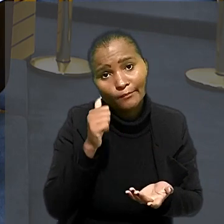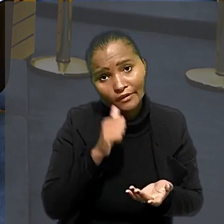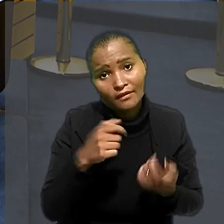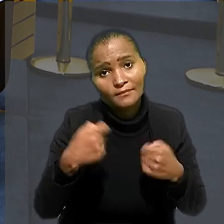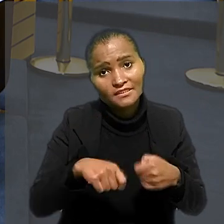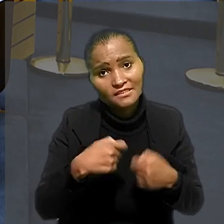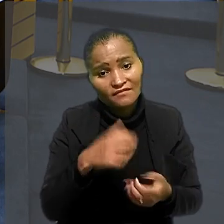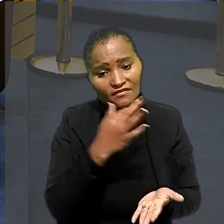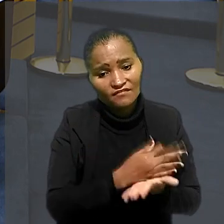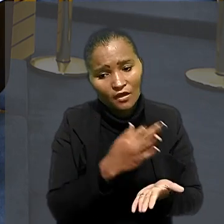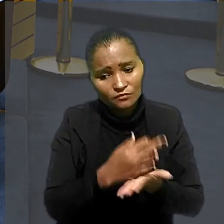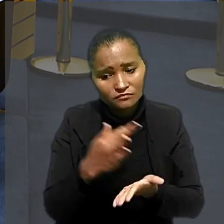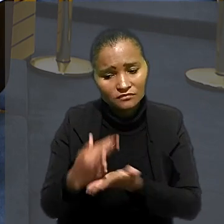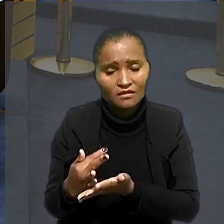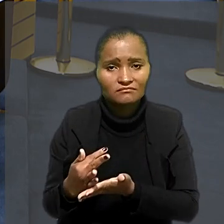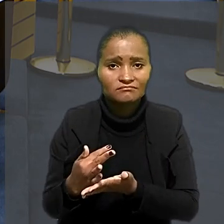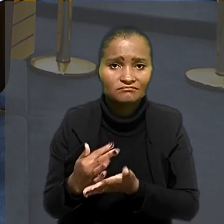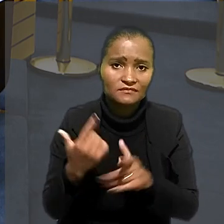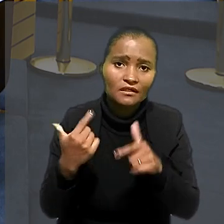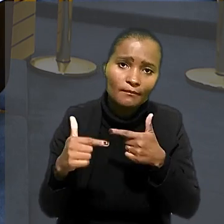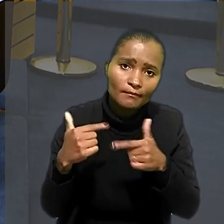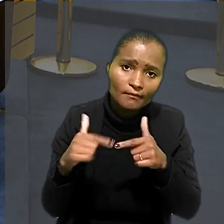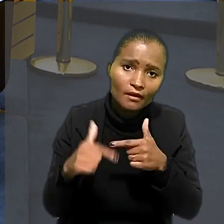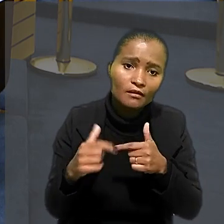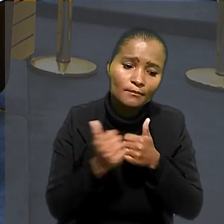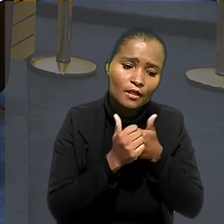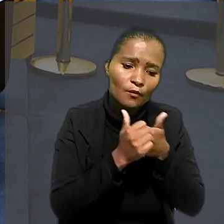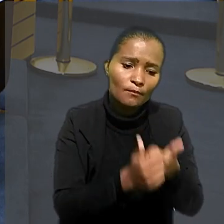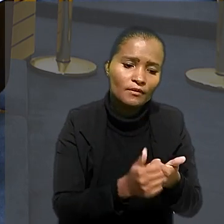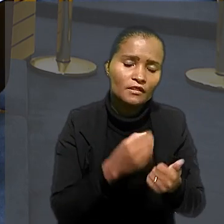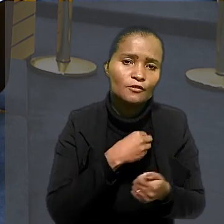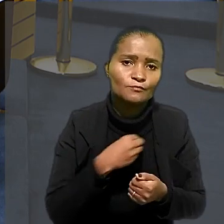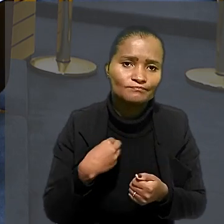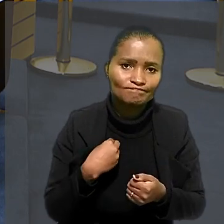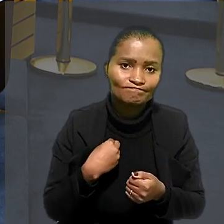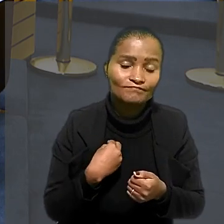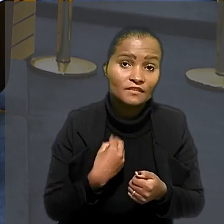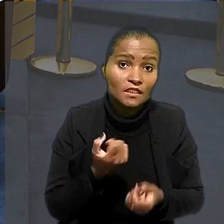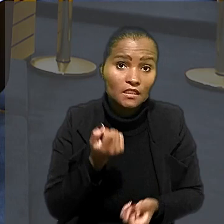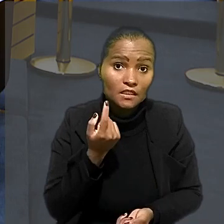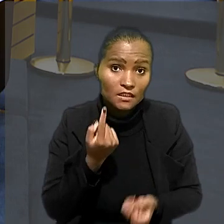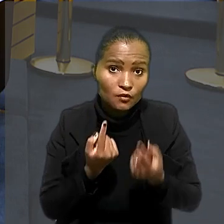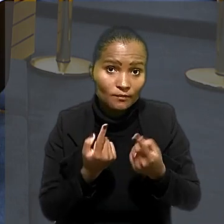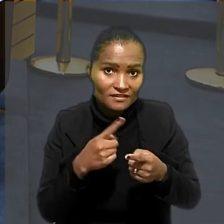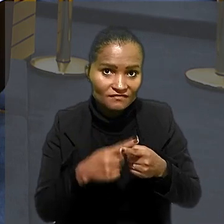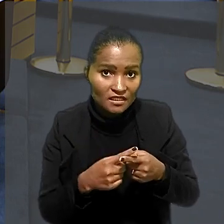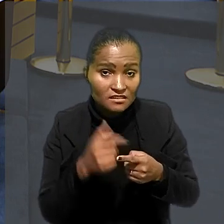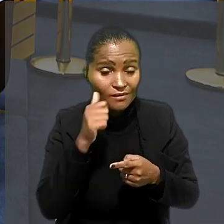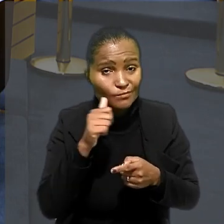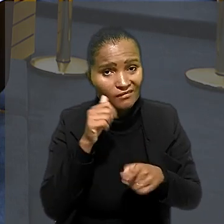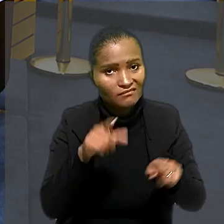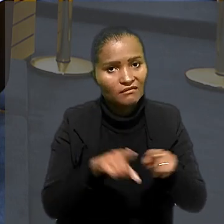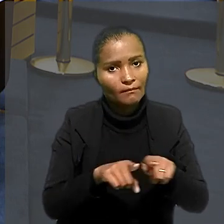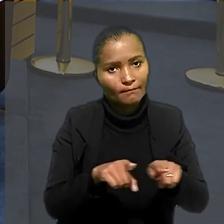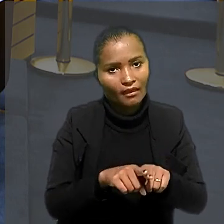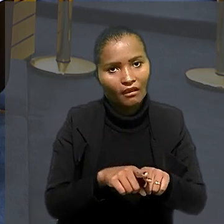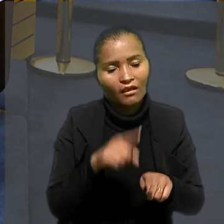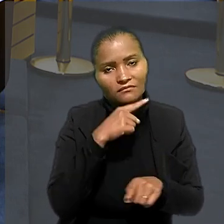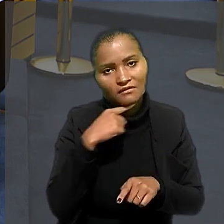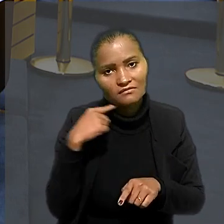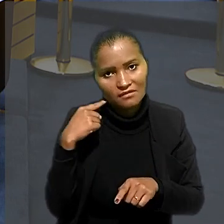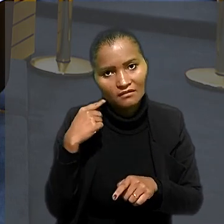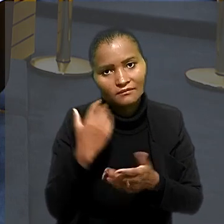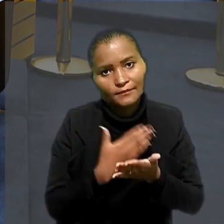ausentar do trabalho para acompanhá-lo ao médico. Em algumas ocasiões, ela também chegava atrasada para